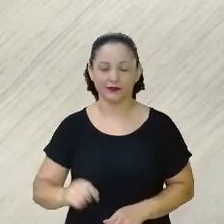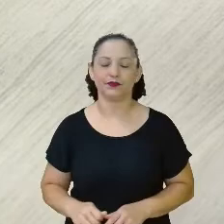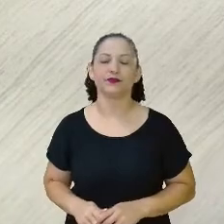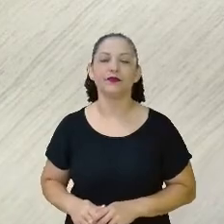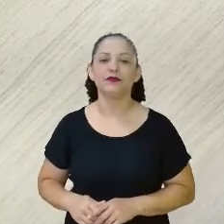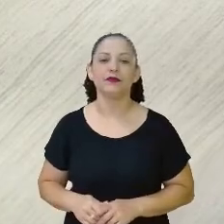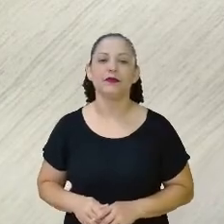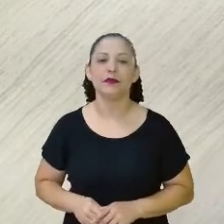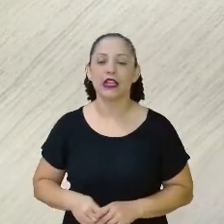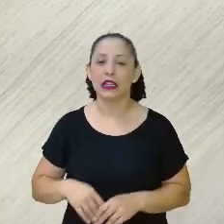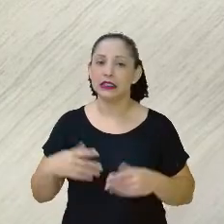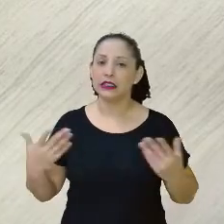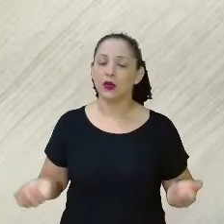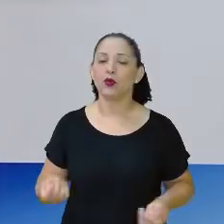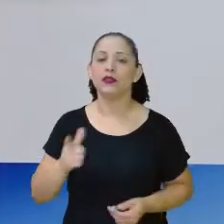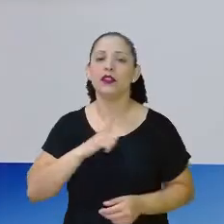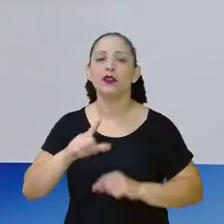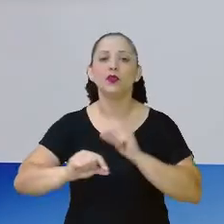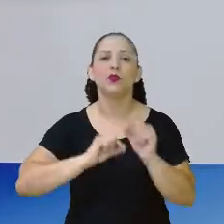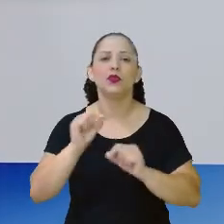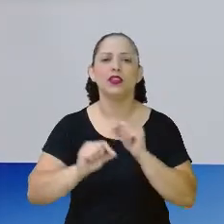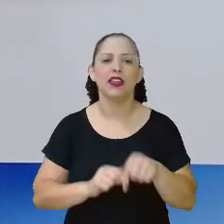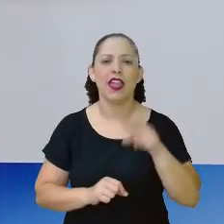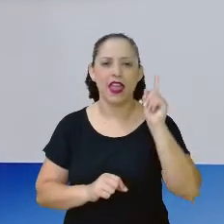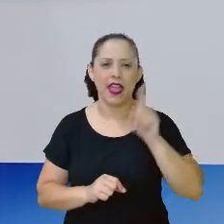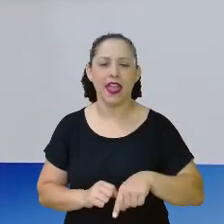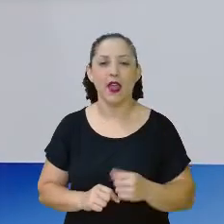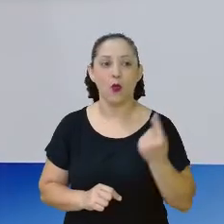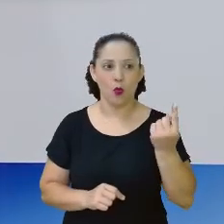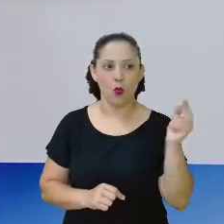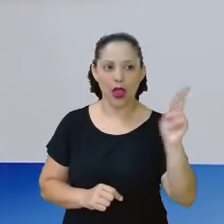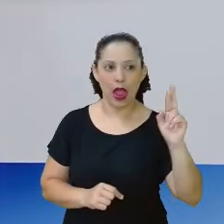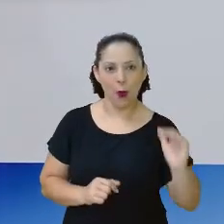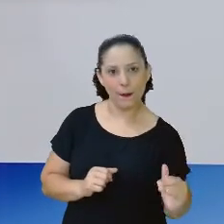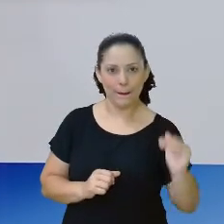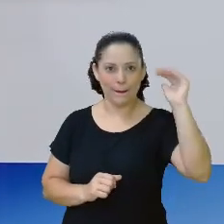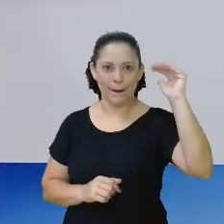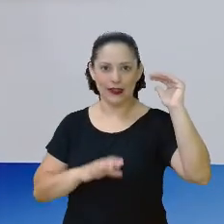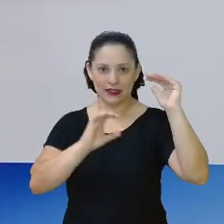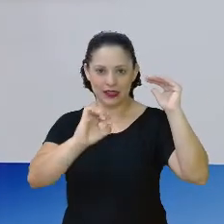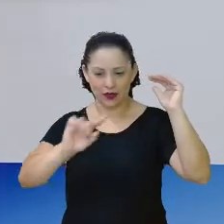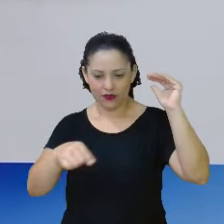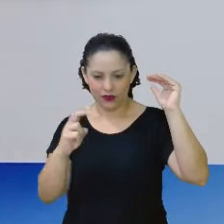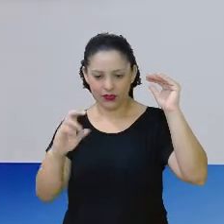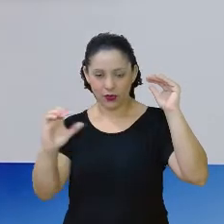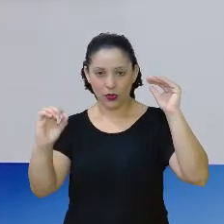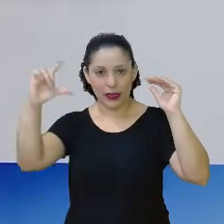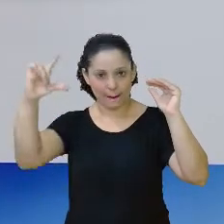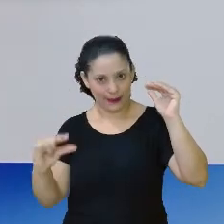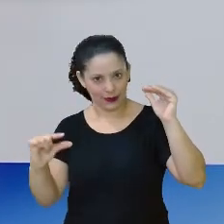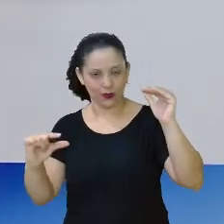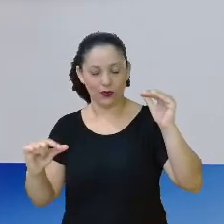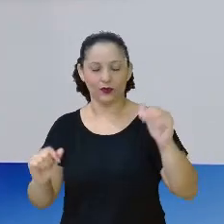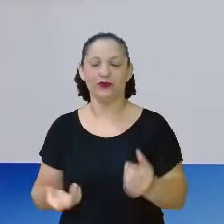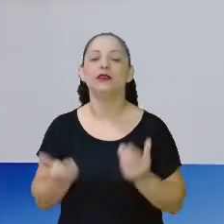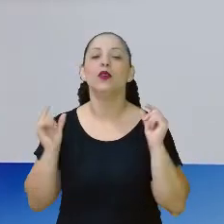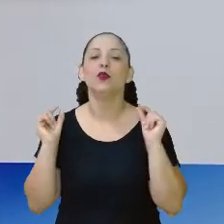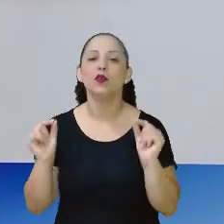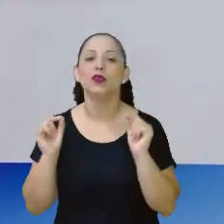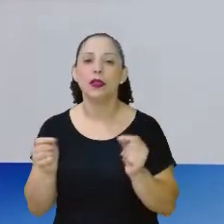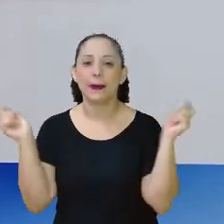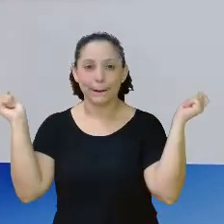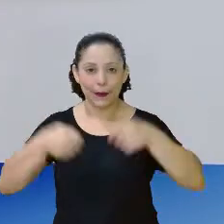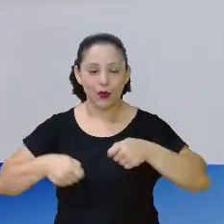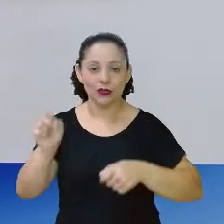destacar. Cinquenta centavos não é menor do que o real? Eu posso escrevê-lo em número decimal.